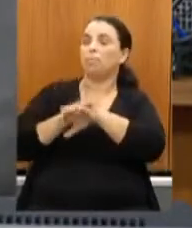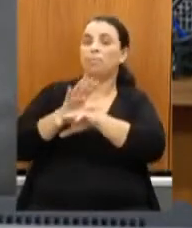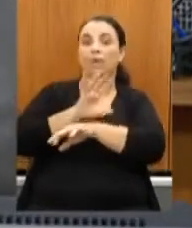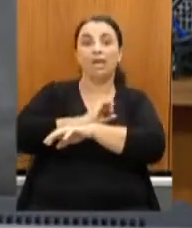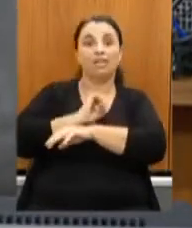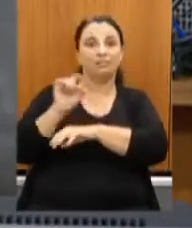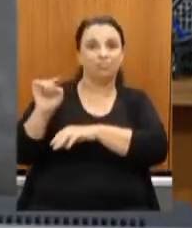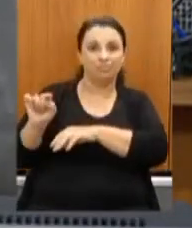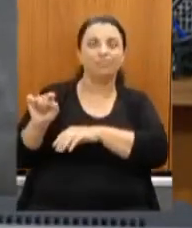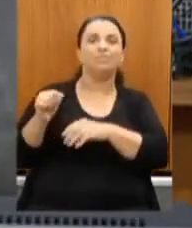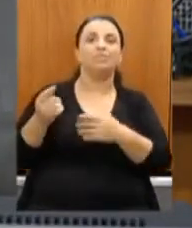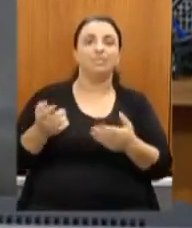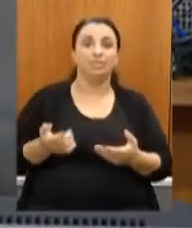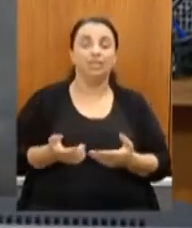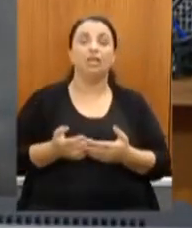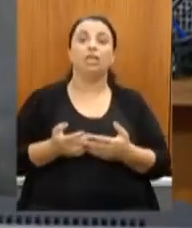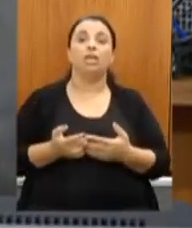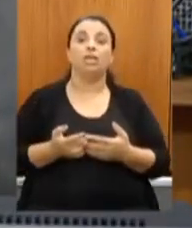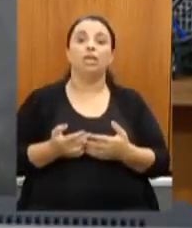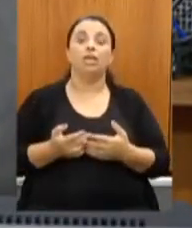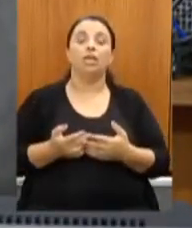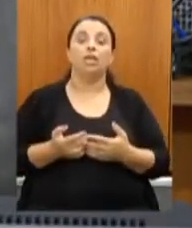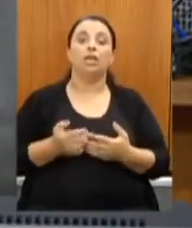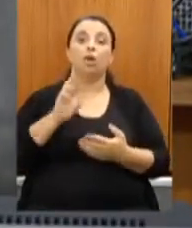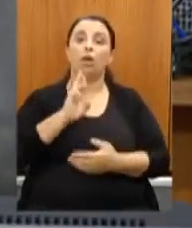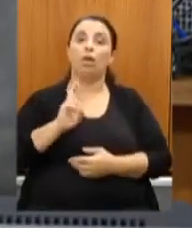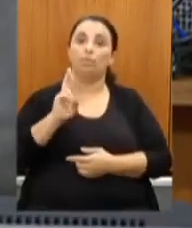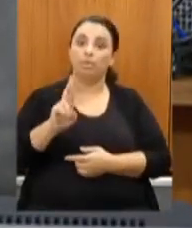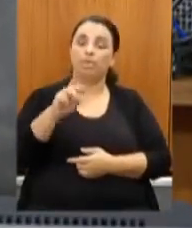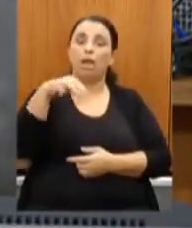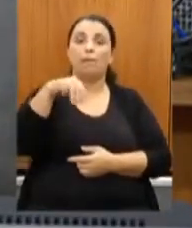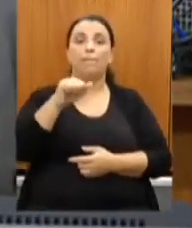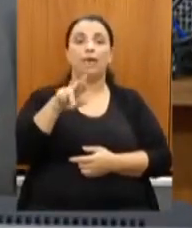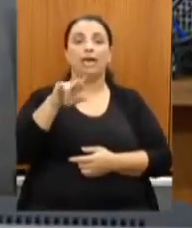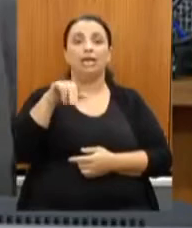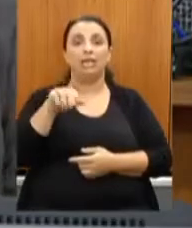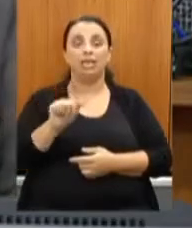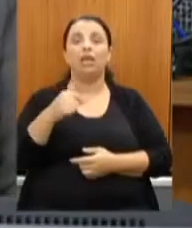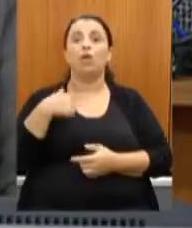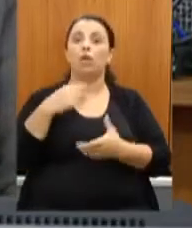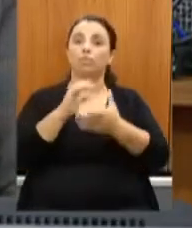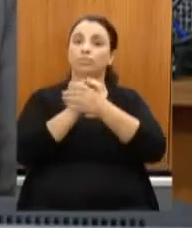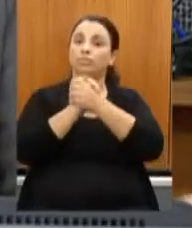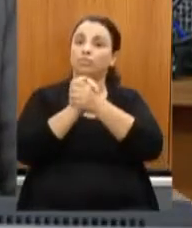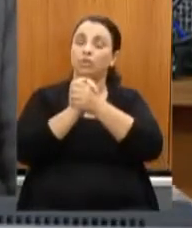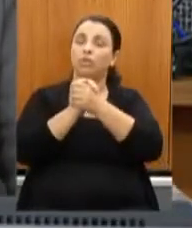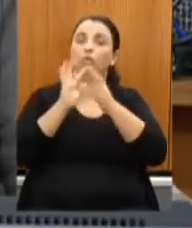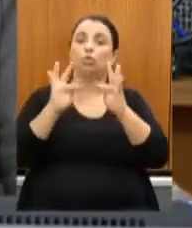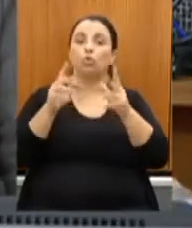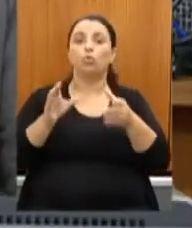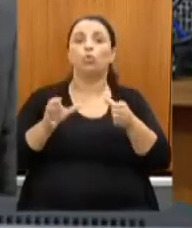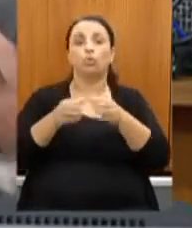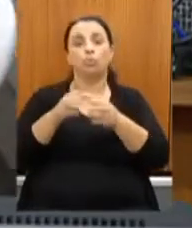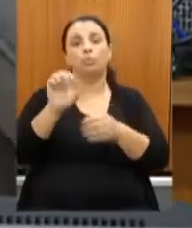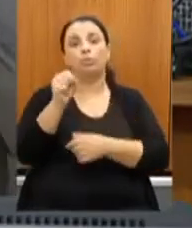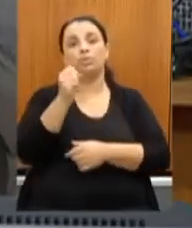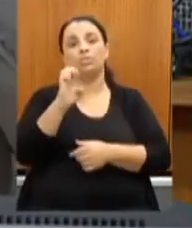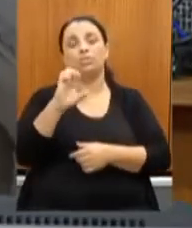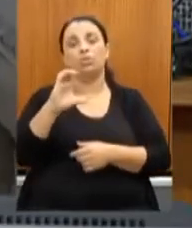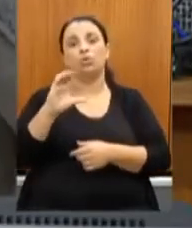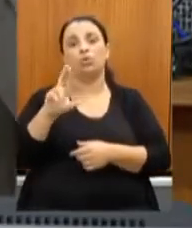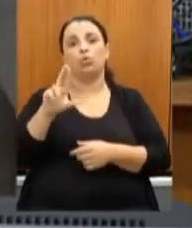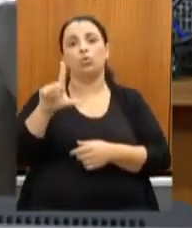Em nome da Marina, quero também saudar toda a equipe da Secult, equipe de pessoas muito bem